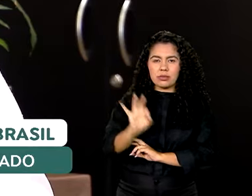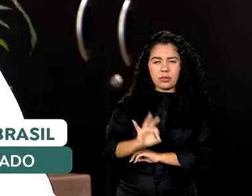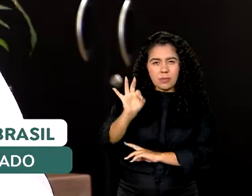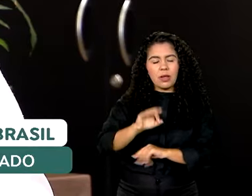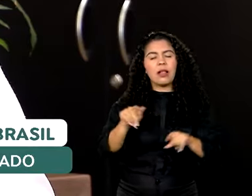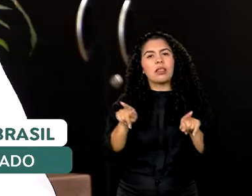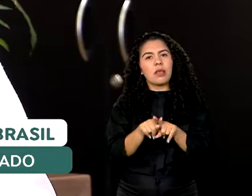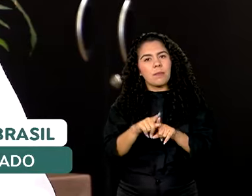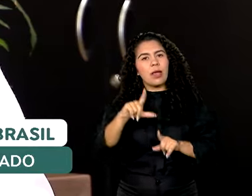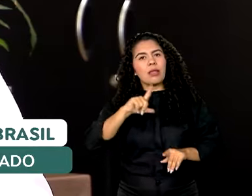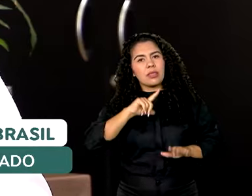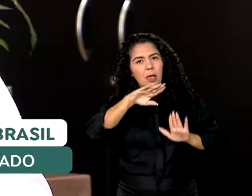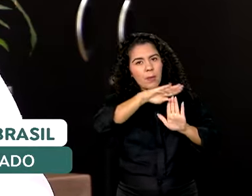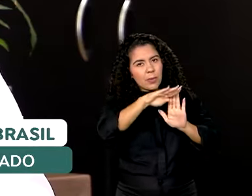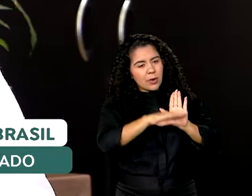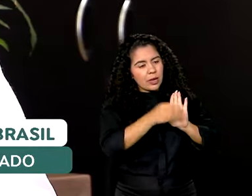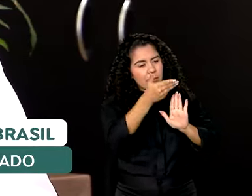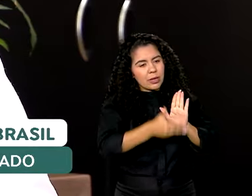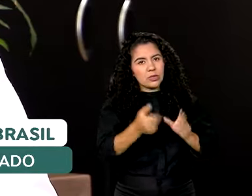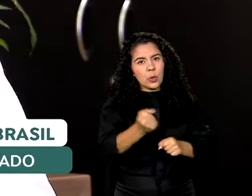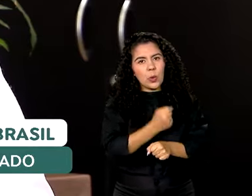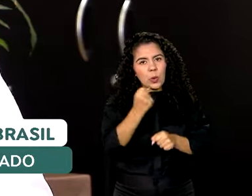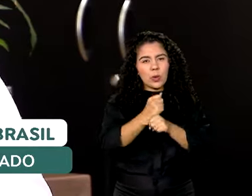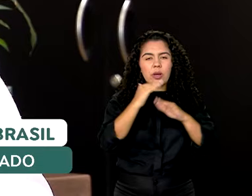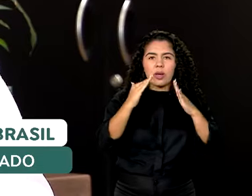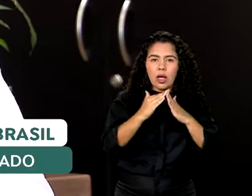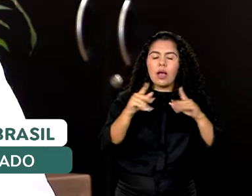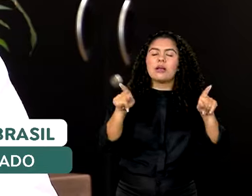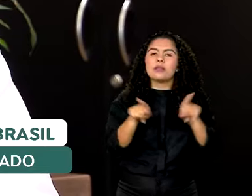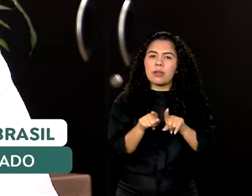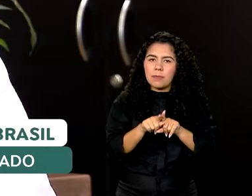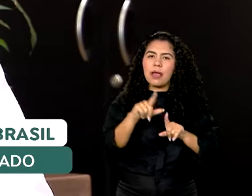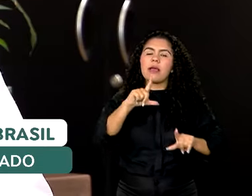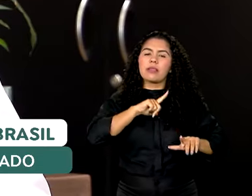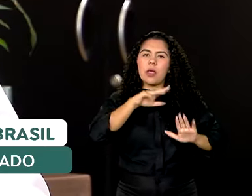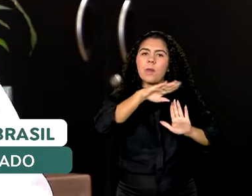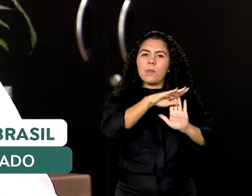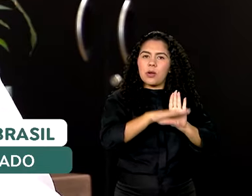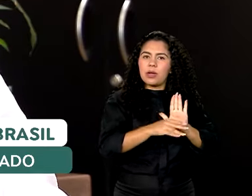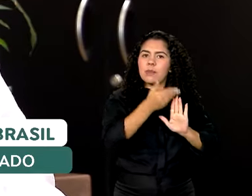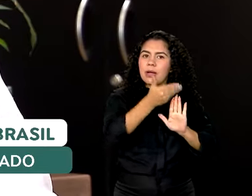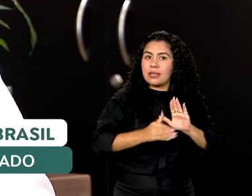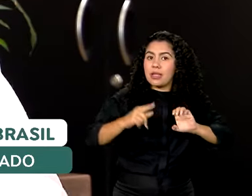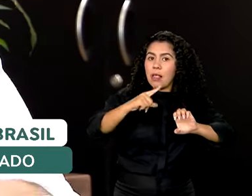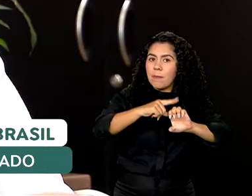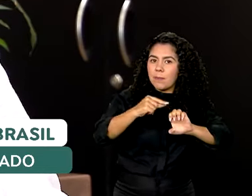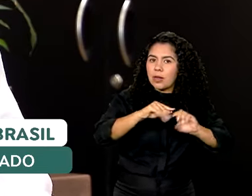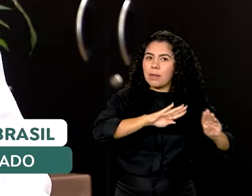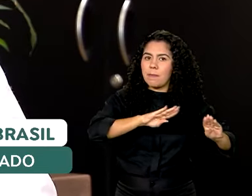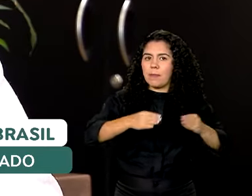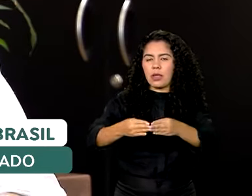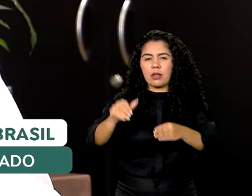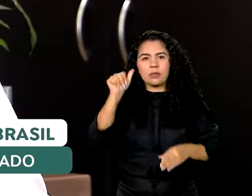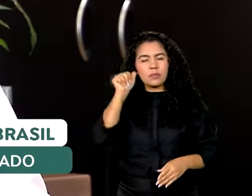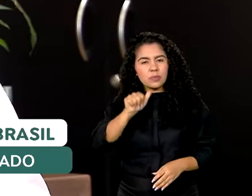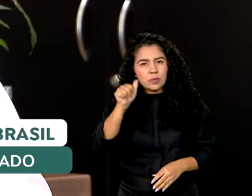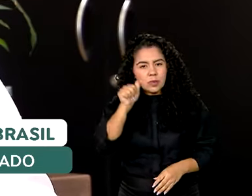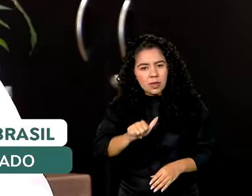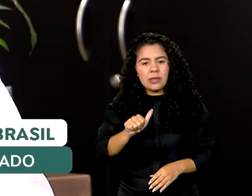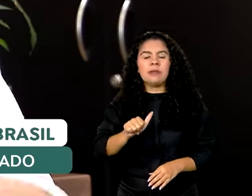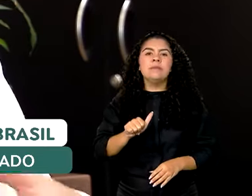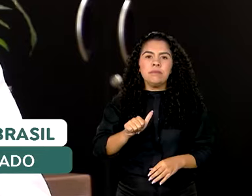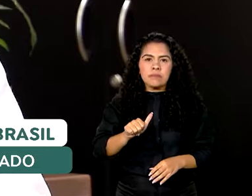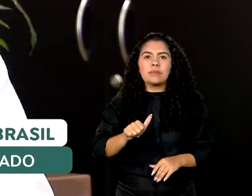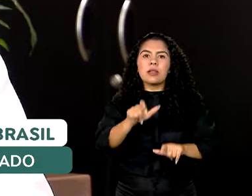programa Minha Casa Minha Vida, nós temos o programa de empreendedorismo feminino que faz com que investigue para que a mulher